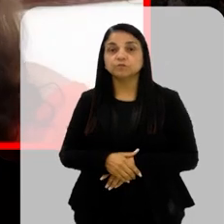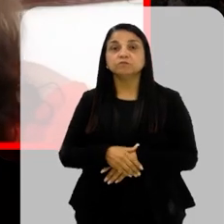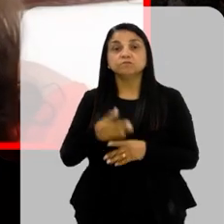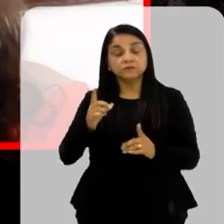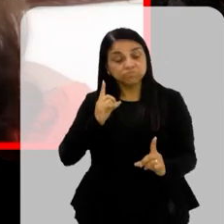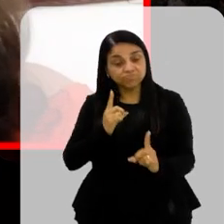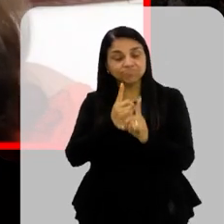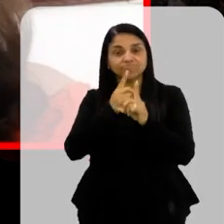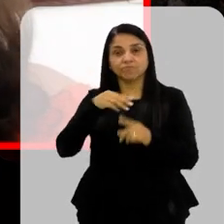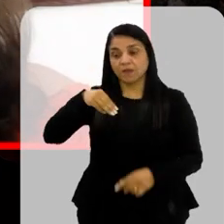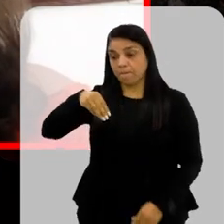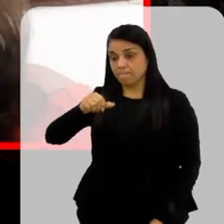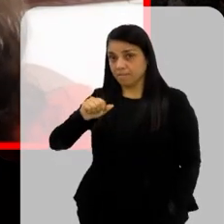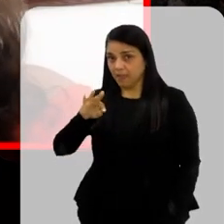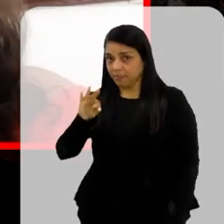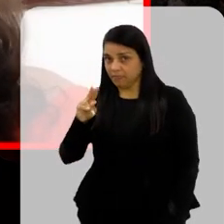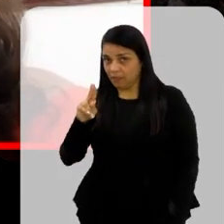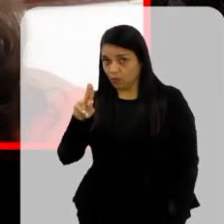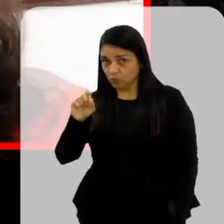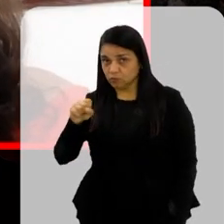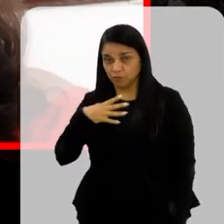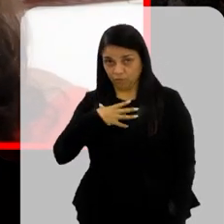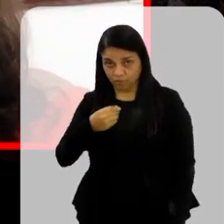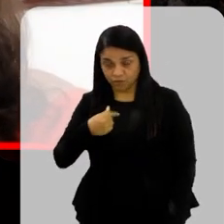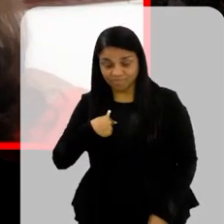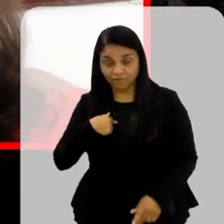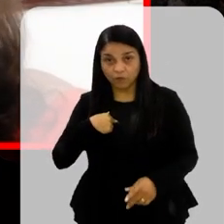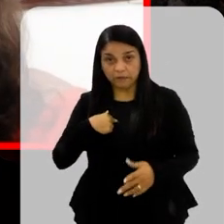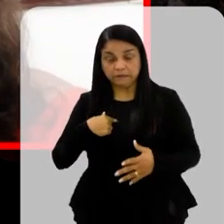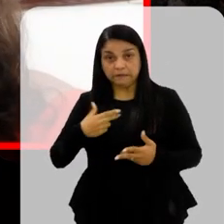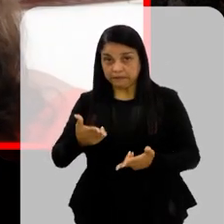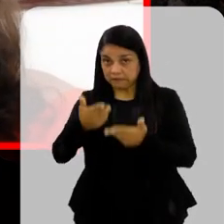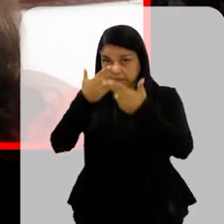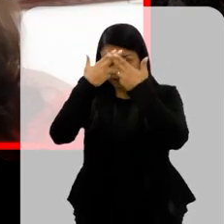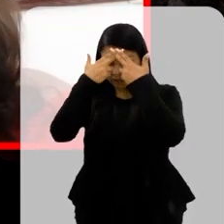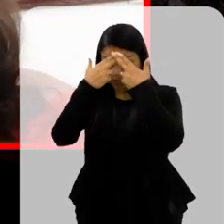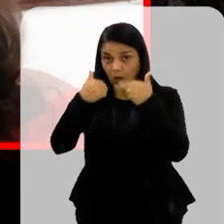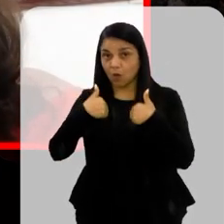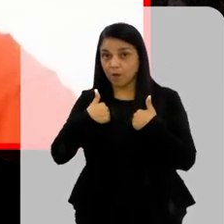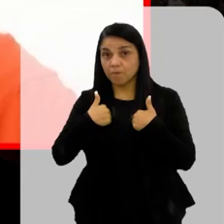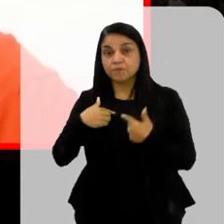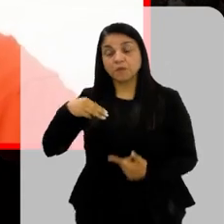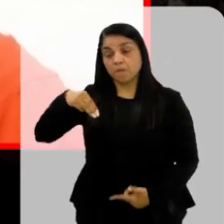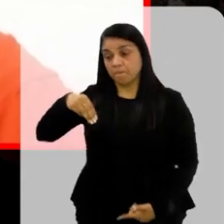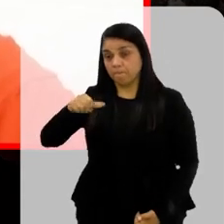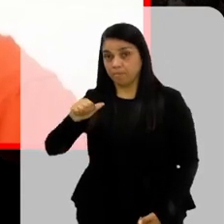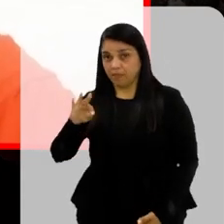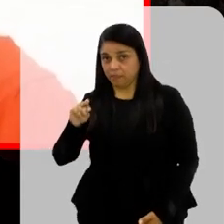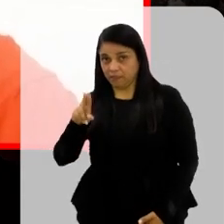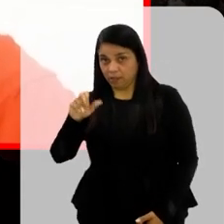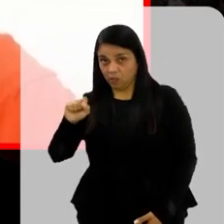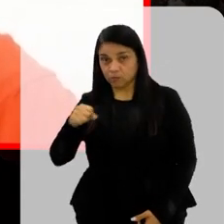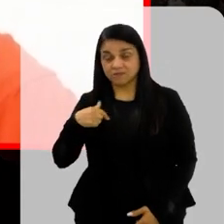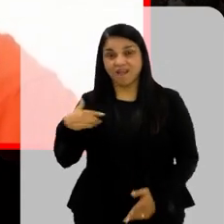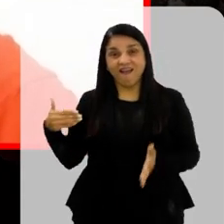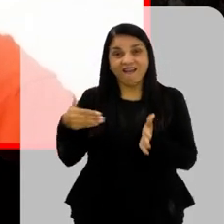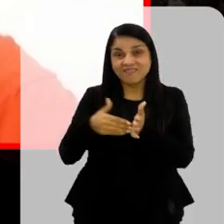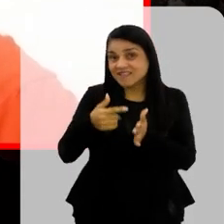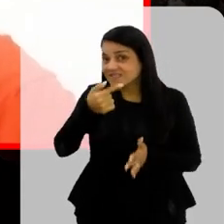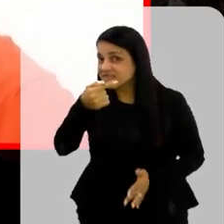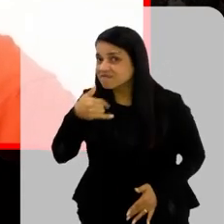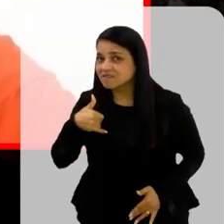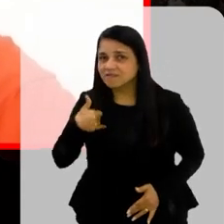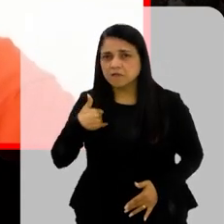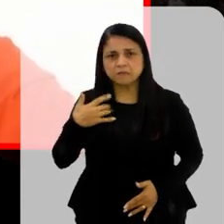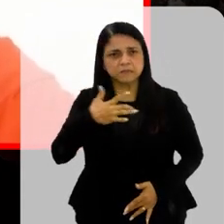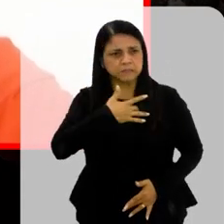Infelizmente, o diagnóstico do Matheus Veio da forma mais traumática possível Porque Matheus até os sete anos de idade